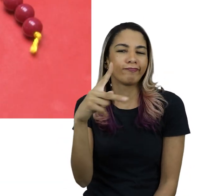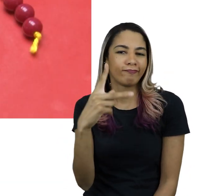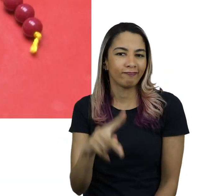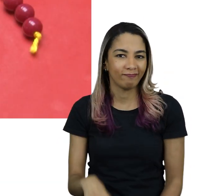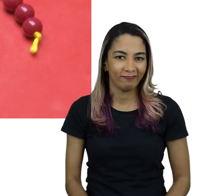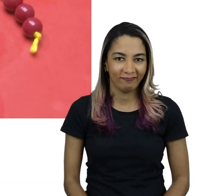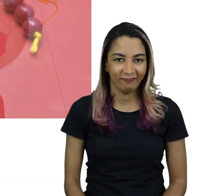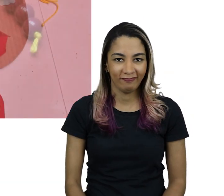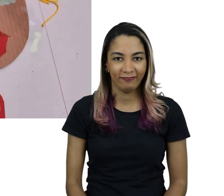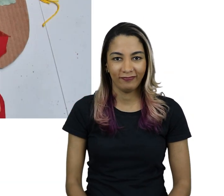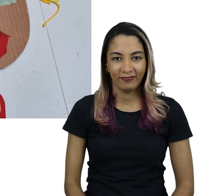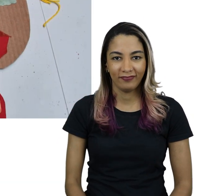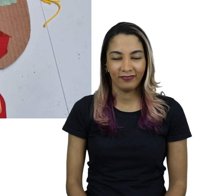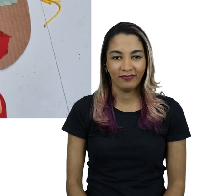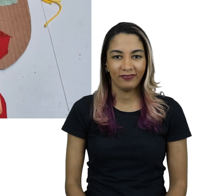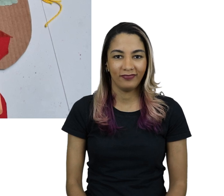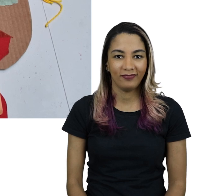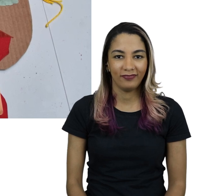o seu retrato.